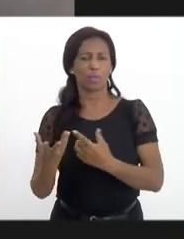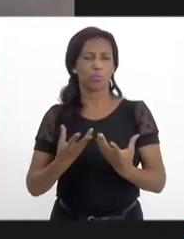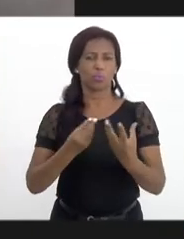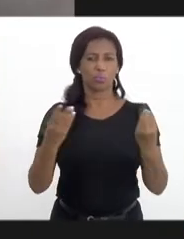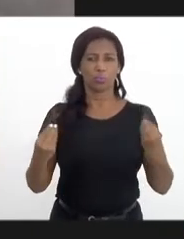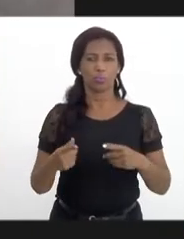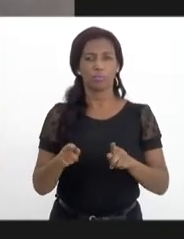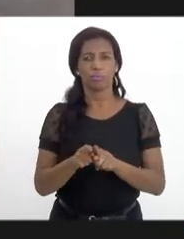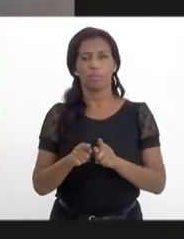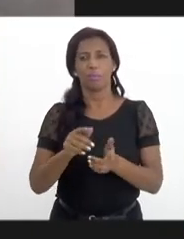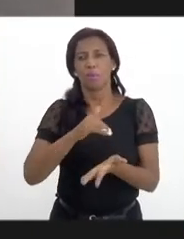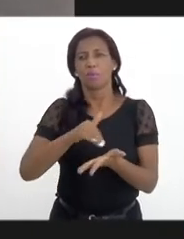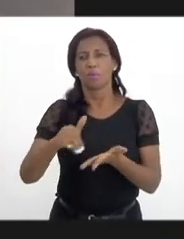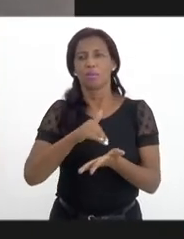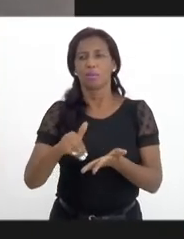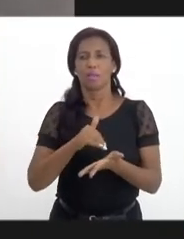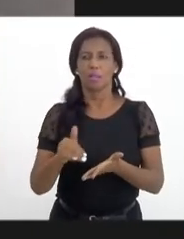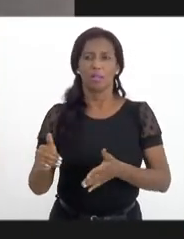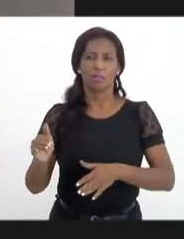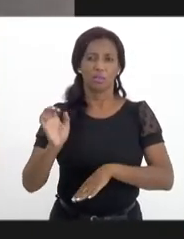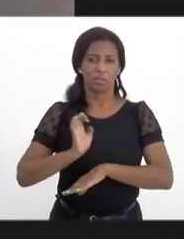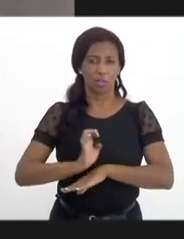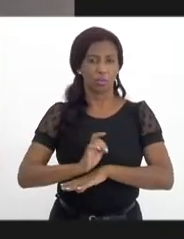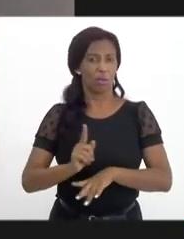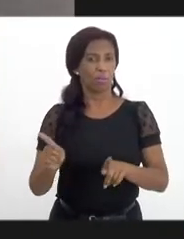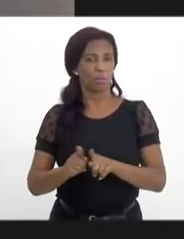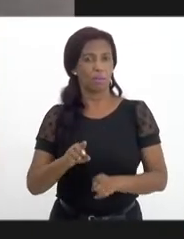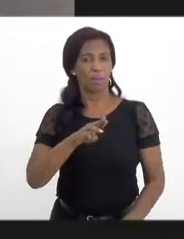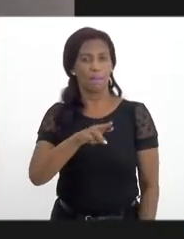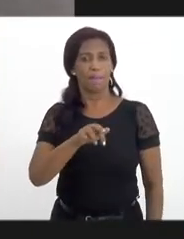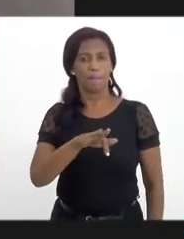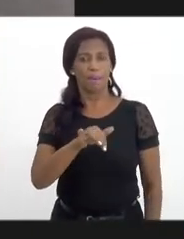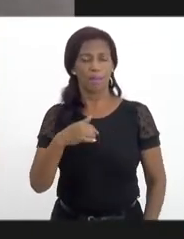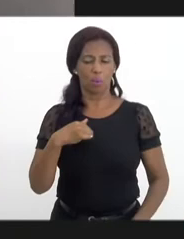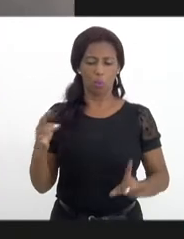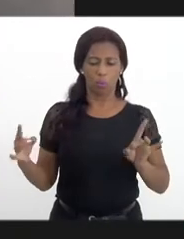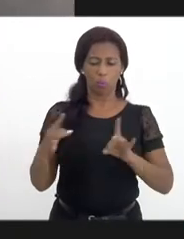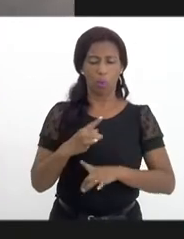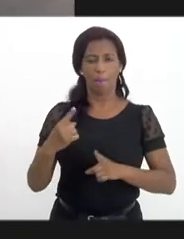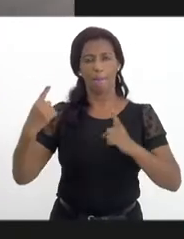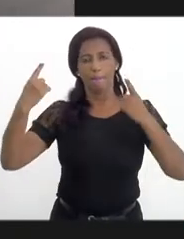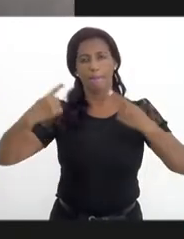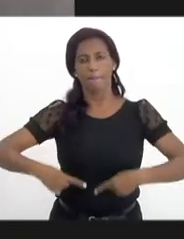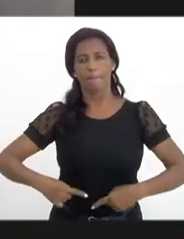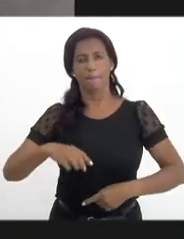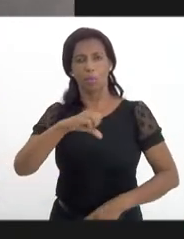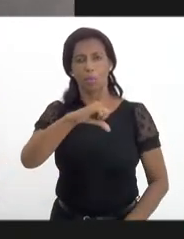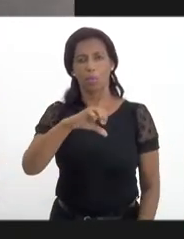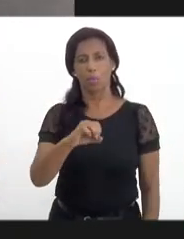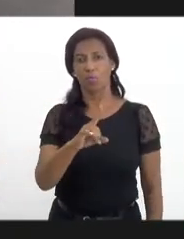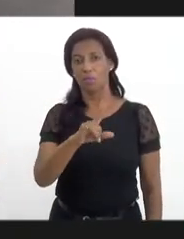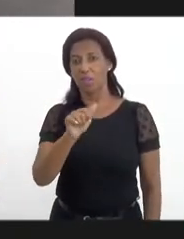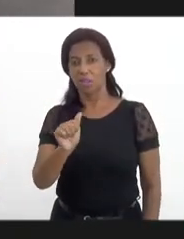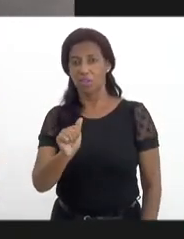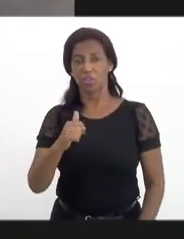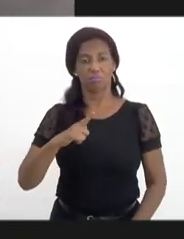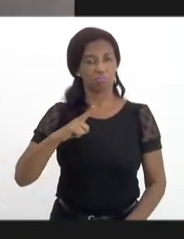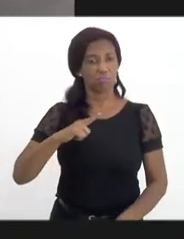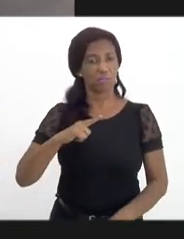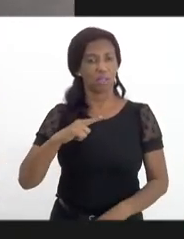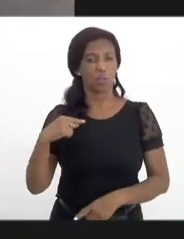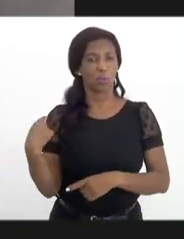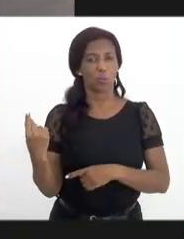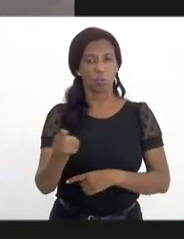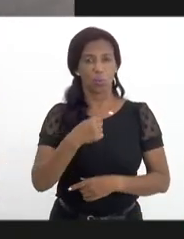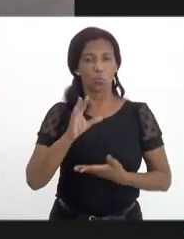pessoa também do nosso secretário estadual, Matheus Quintal, e a gente se coloca à disposição como meta para os primeiros 90 dias, a gente tem a ativação do nosso